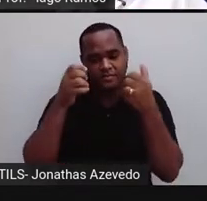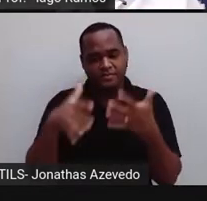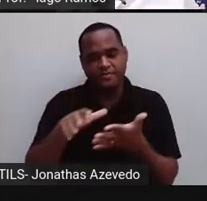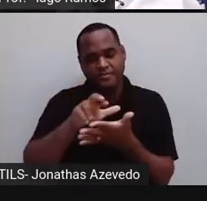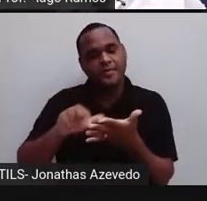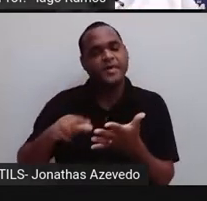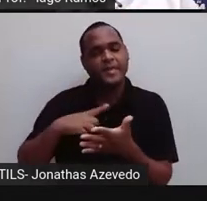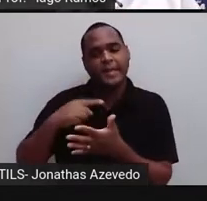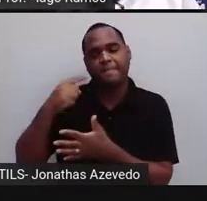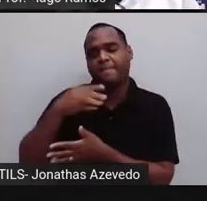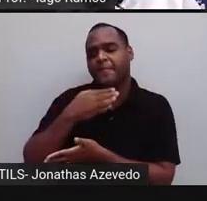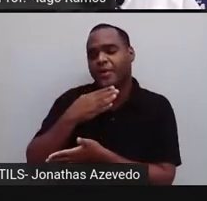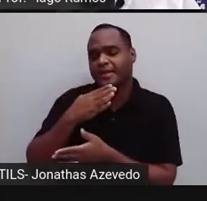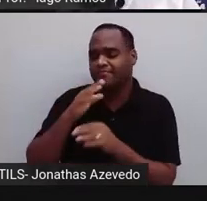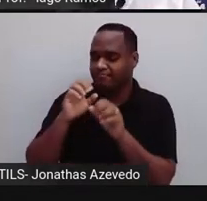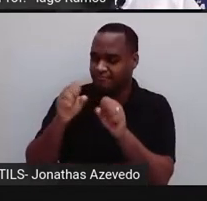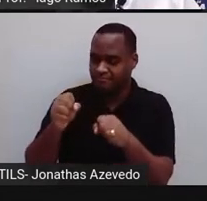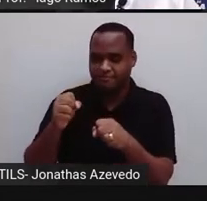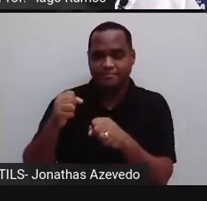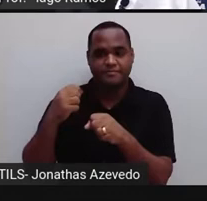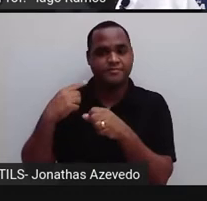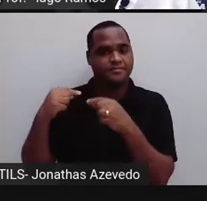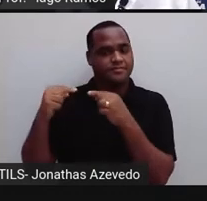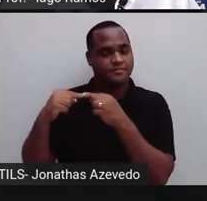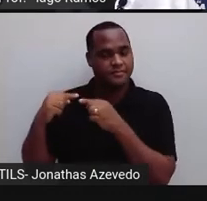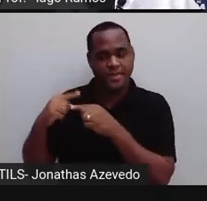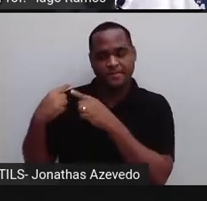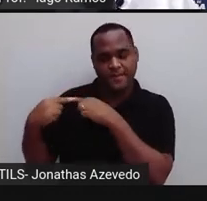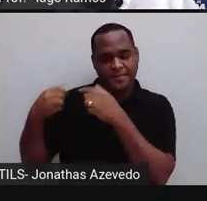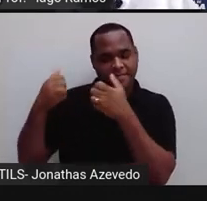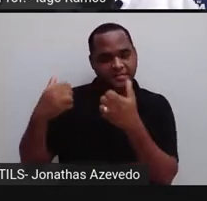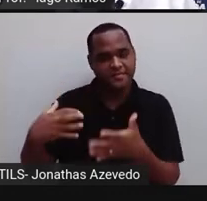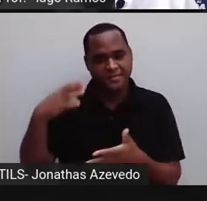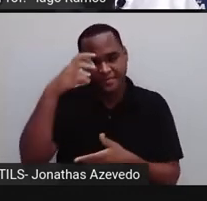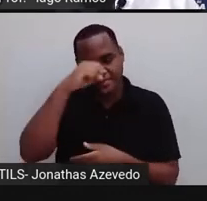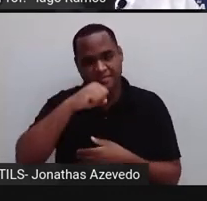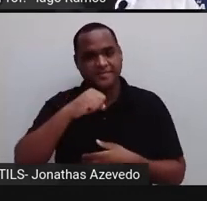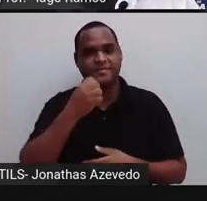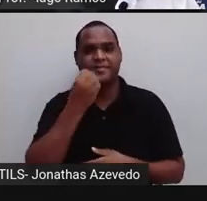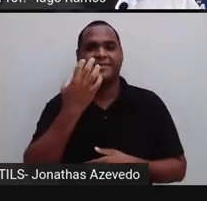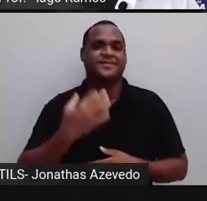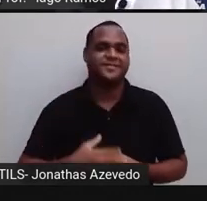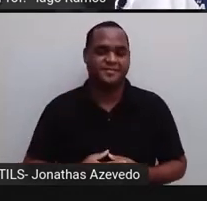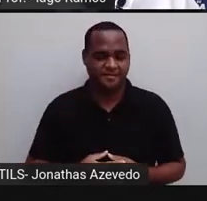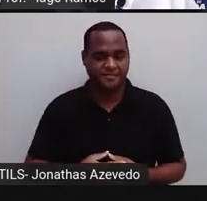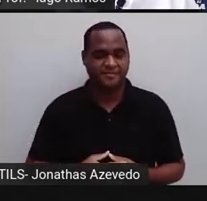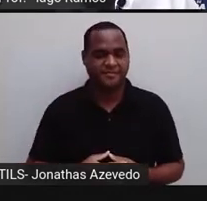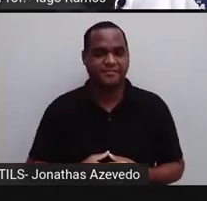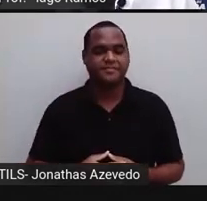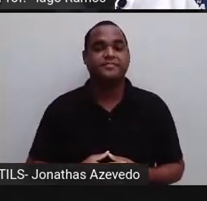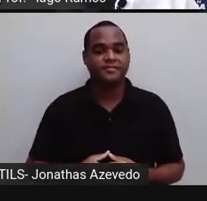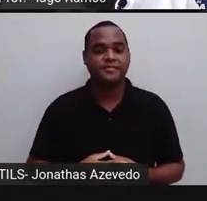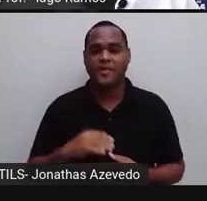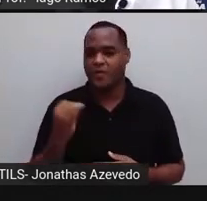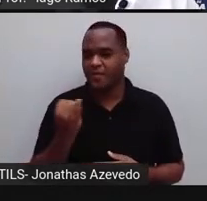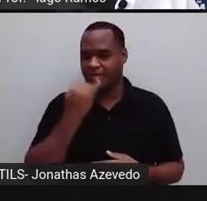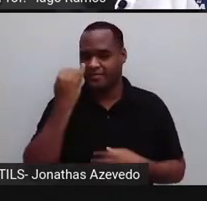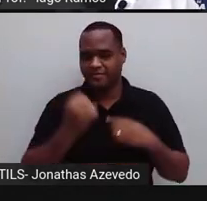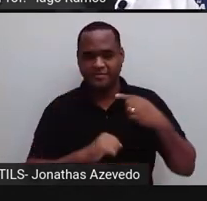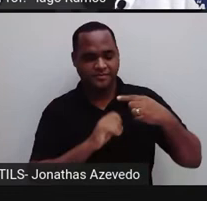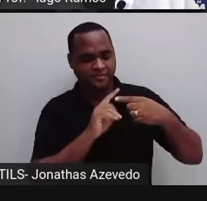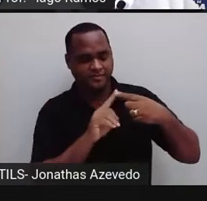esse conhecimento aí ao longo de algumas aulas. Certo? Outro, né, outros dois resultados